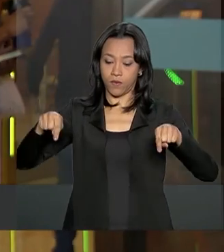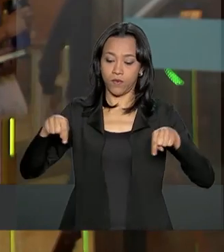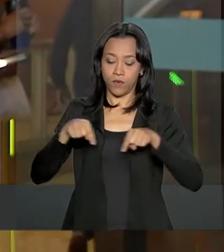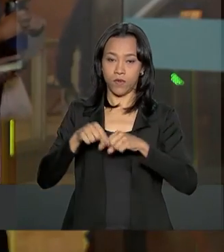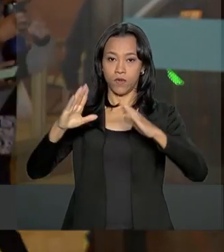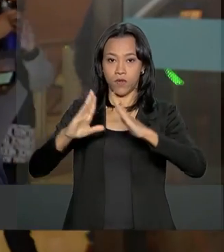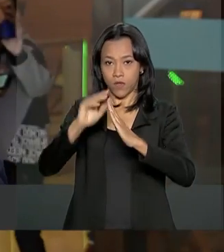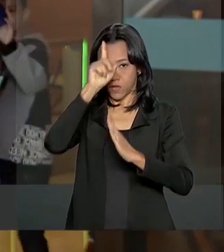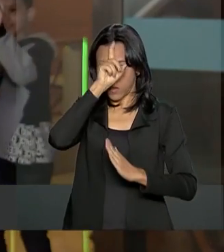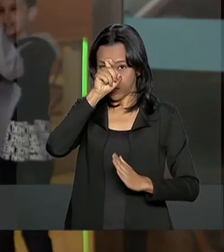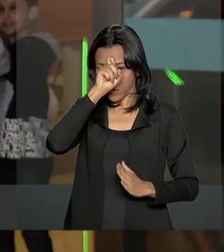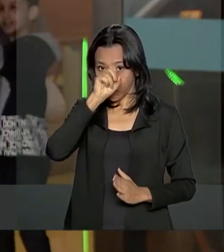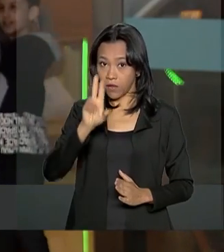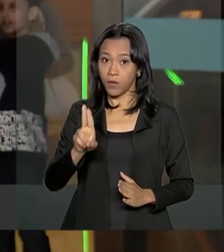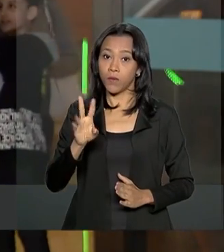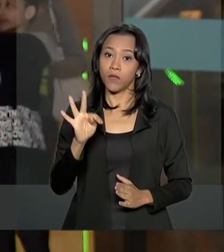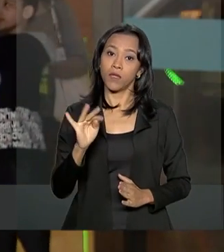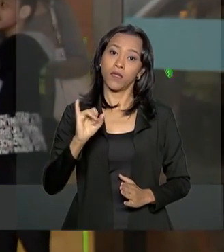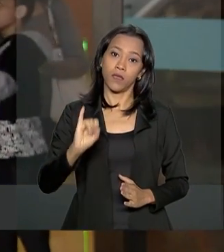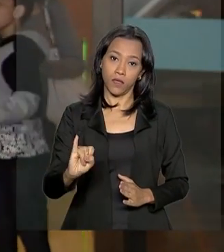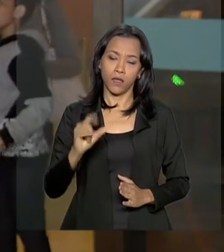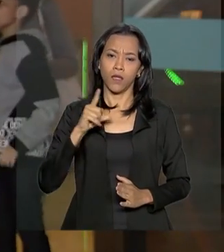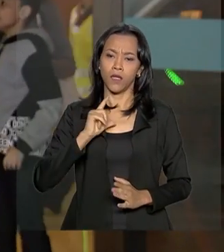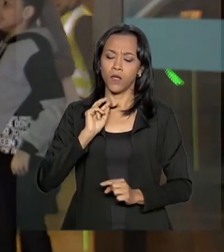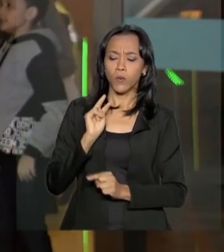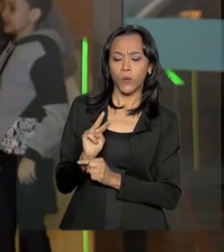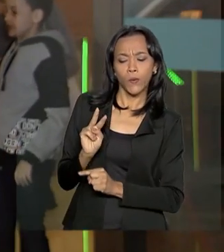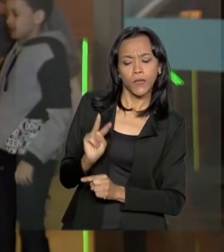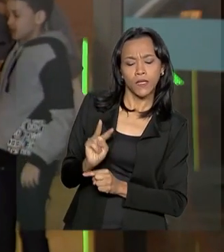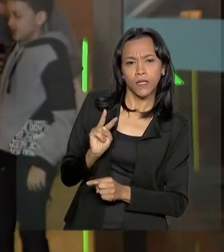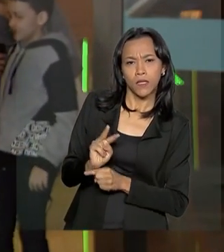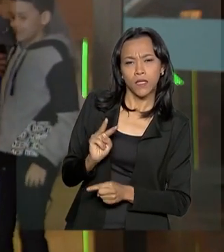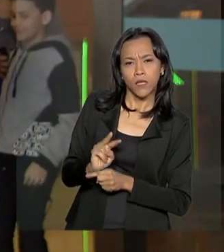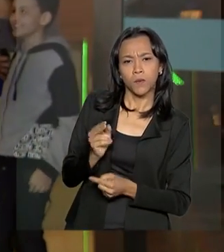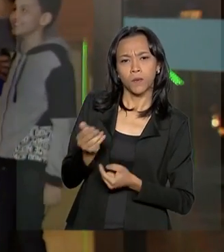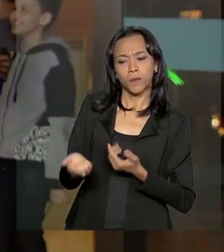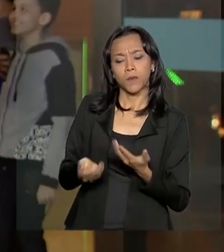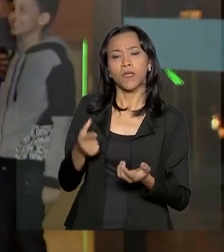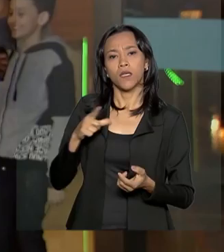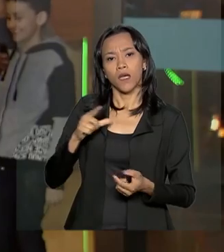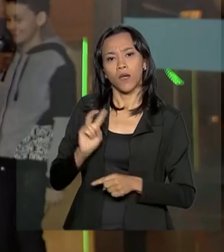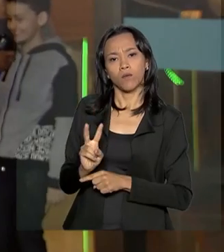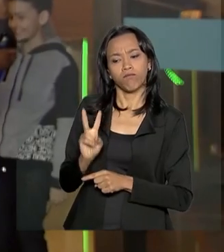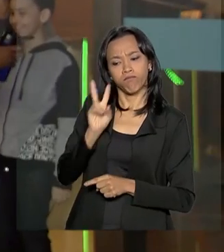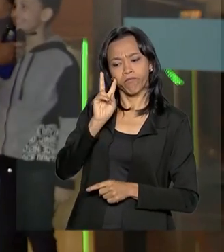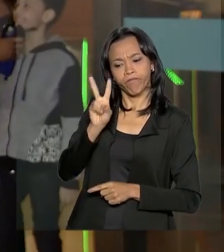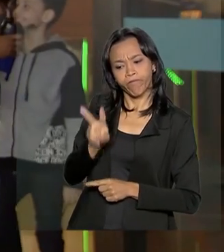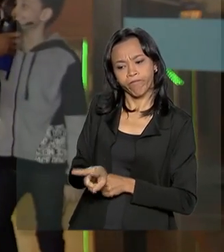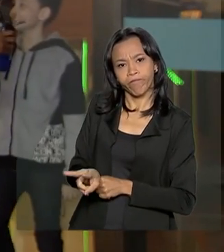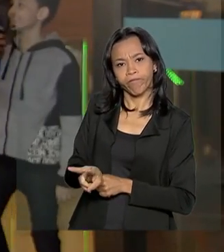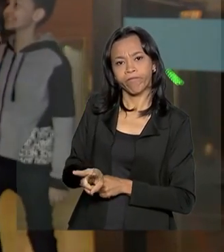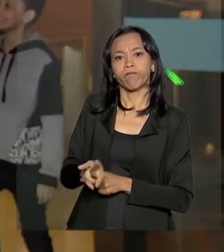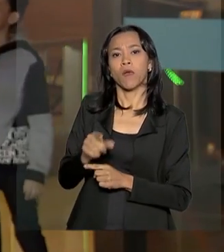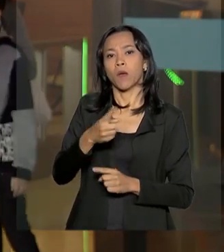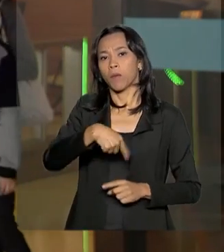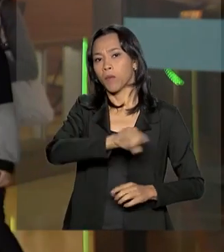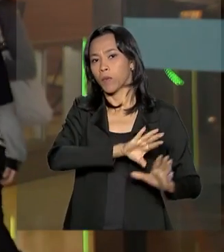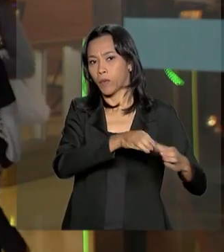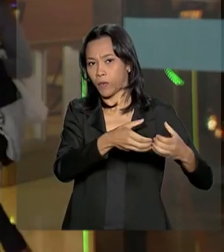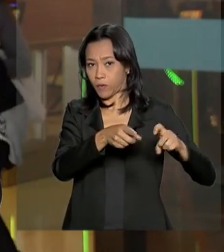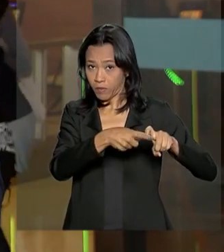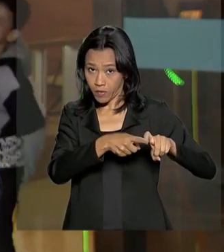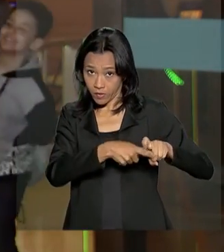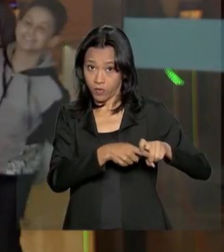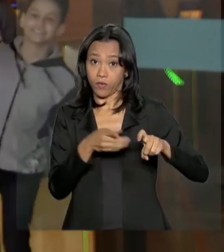-intensivo. Ele inspira cuidados e é monitorado pelos médicos, mas não na mesma intensidade que no pós